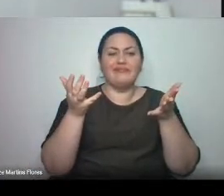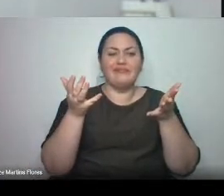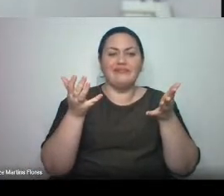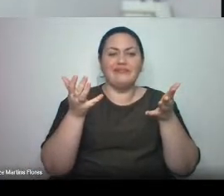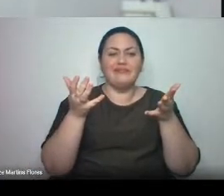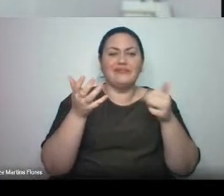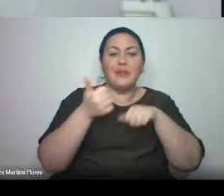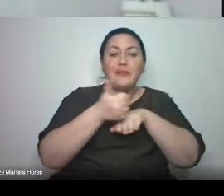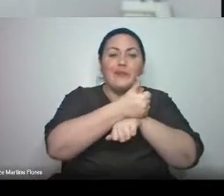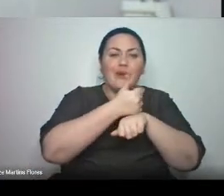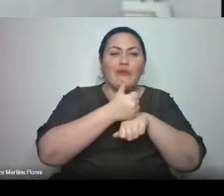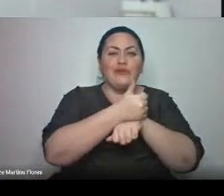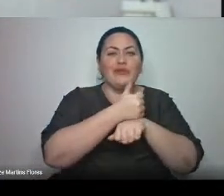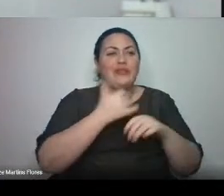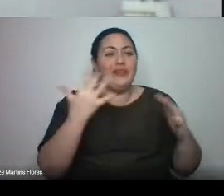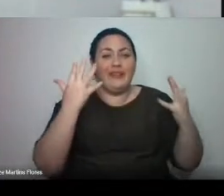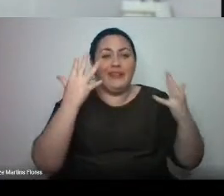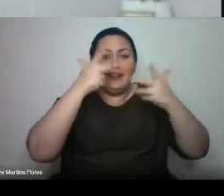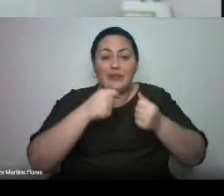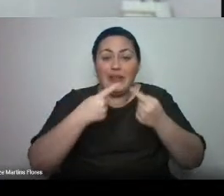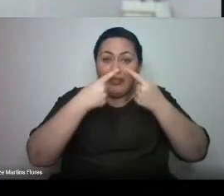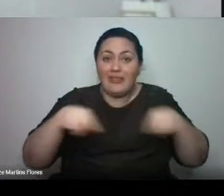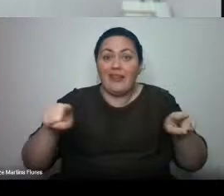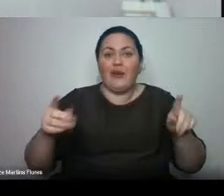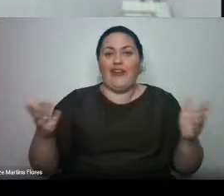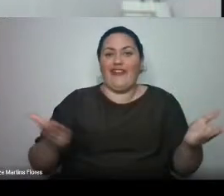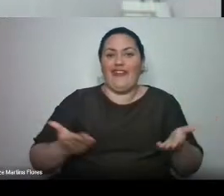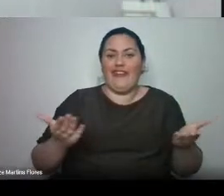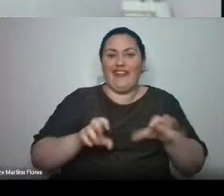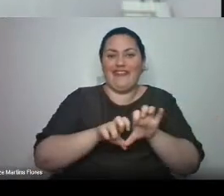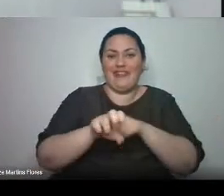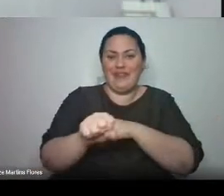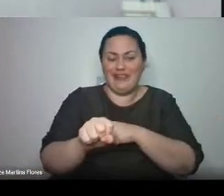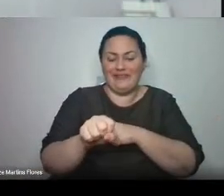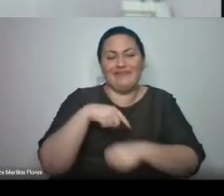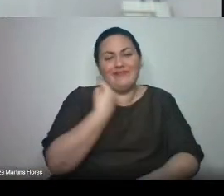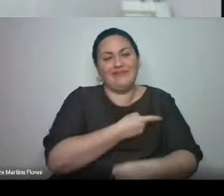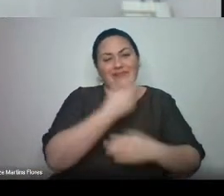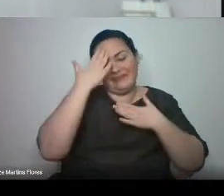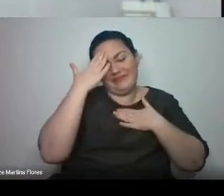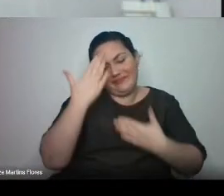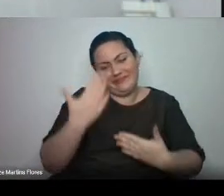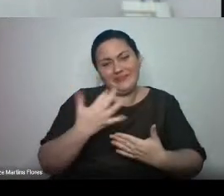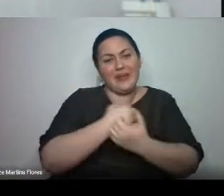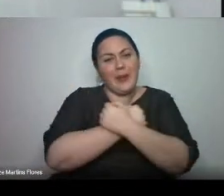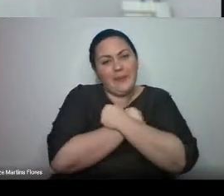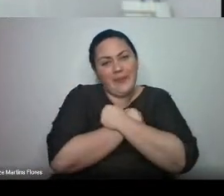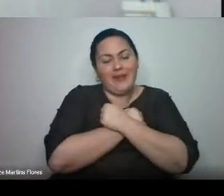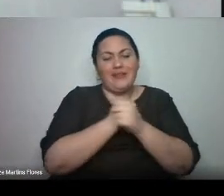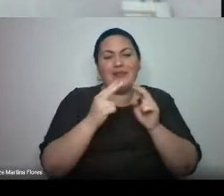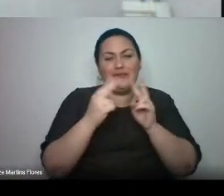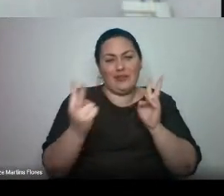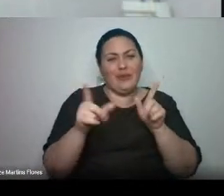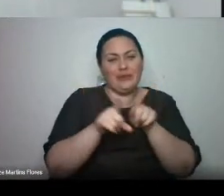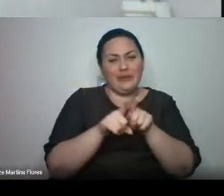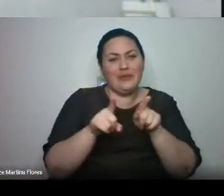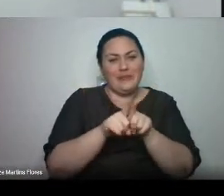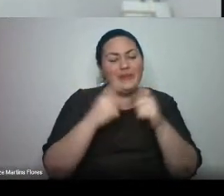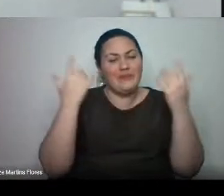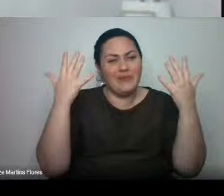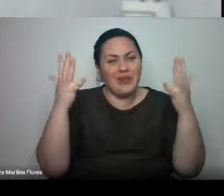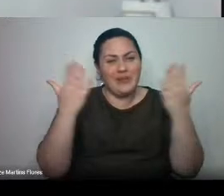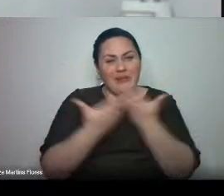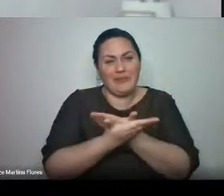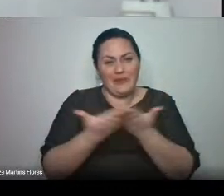profissionais que se iniciam nesse momento. Então, a nossa gratidão, nosso abraço virtual, de parabéns